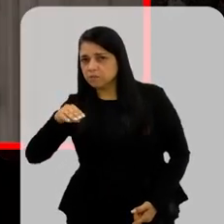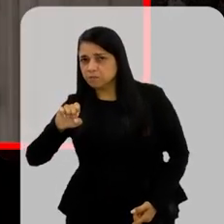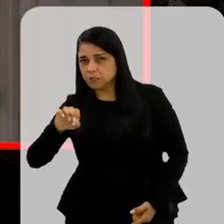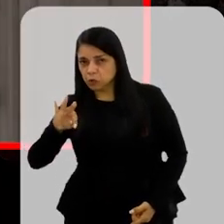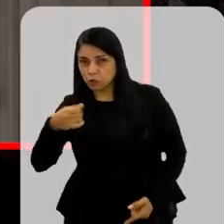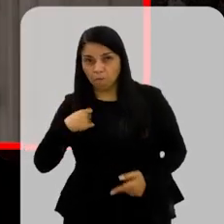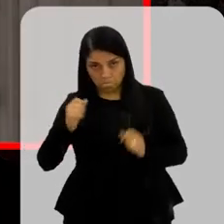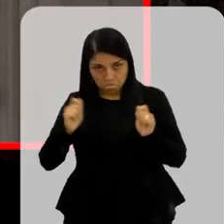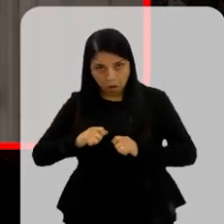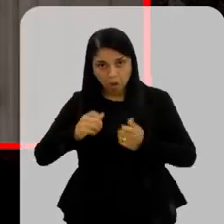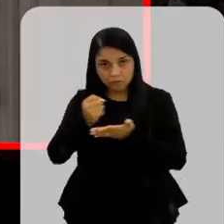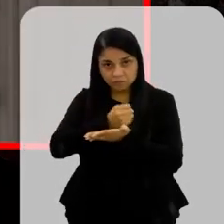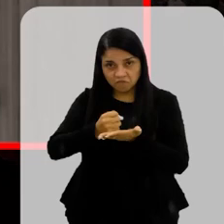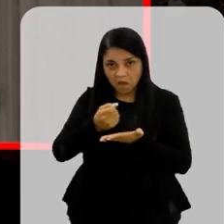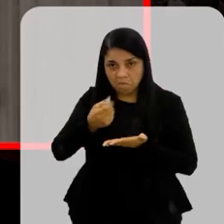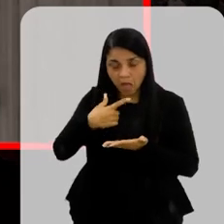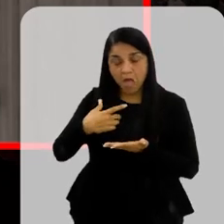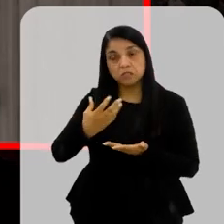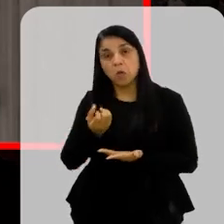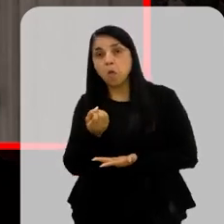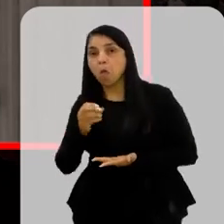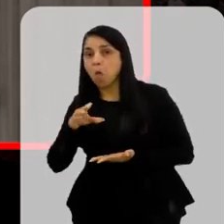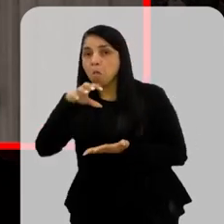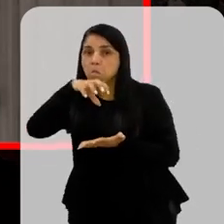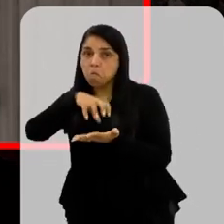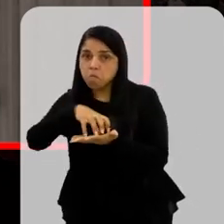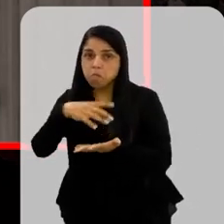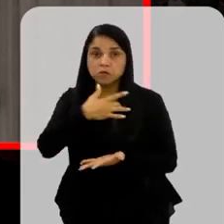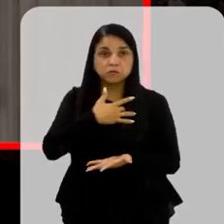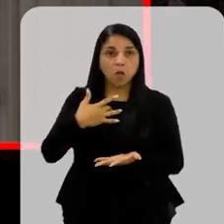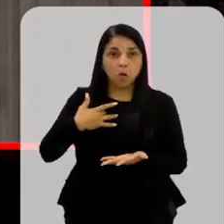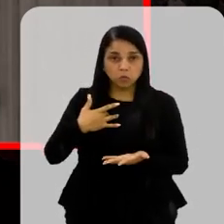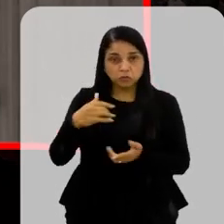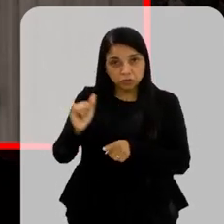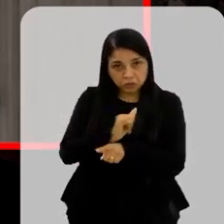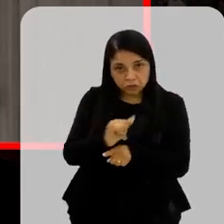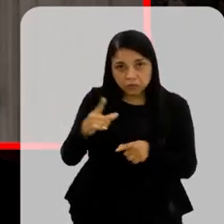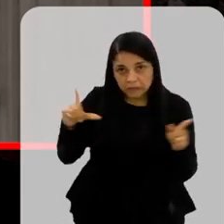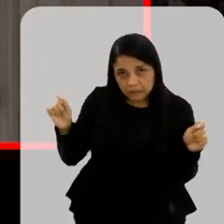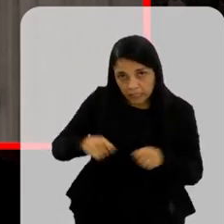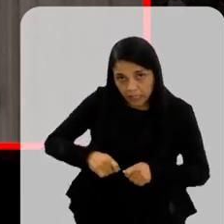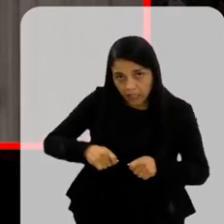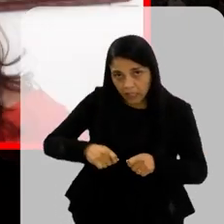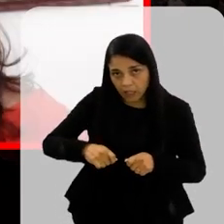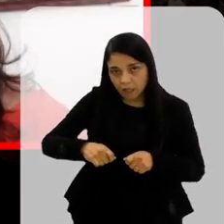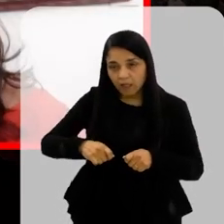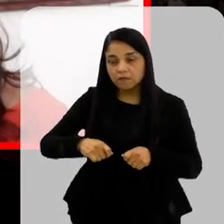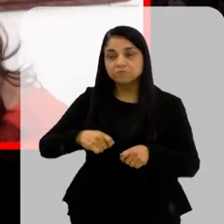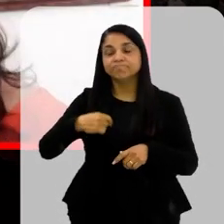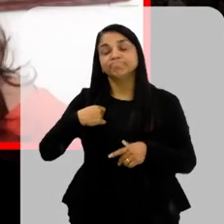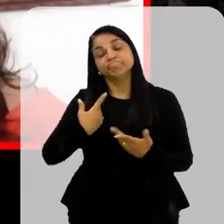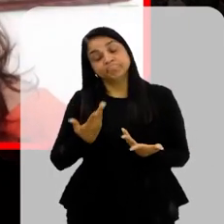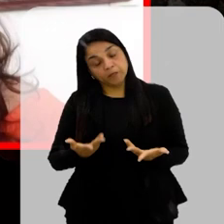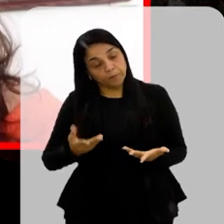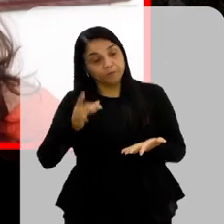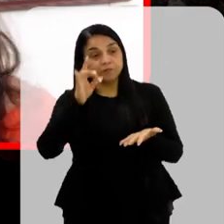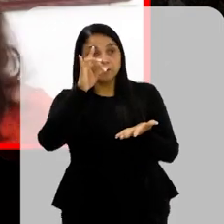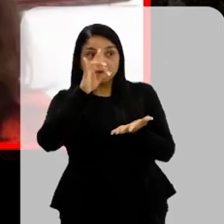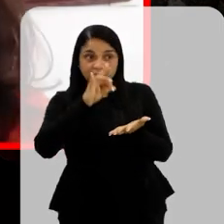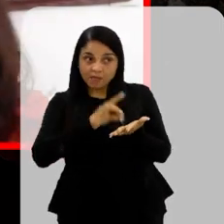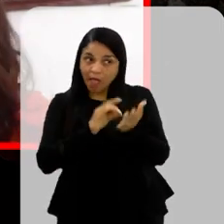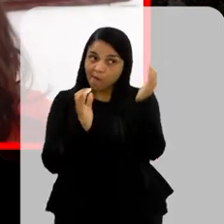um teste Você pode fazer alguma coisa Num posto de saúde Ou não existe esse recurso? Então Na verdade